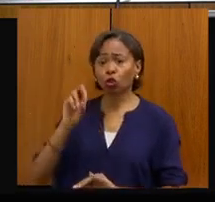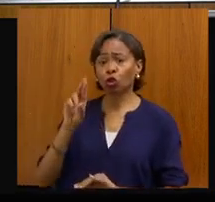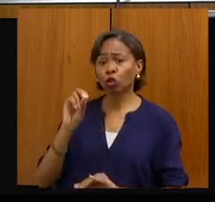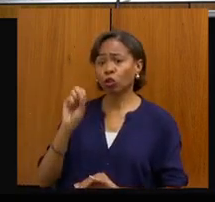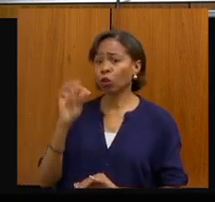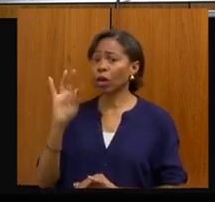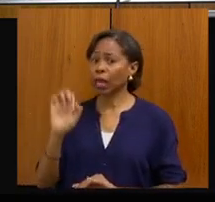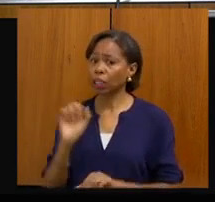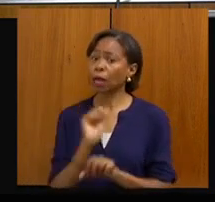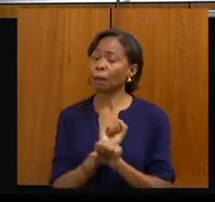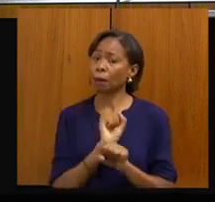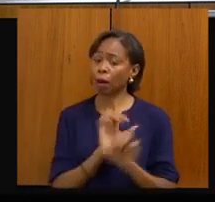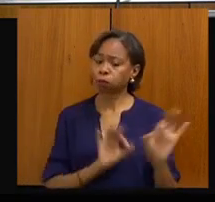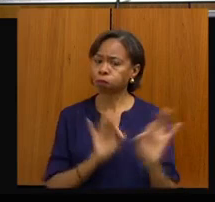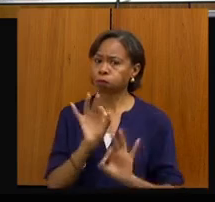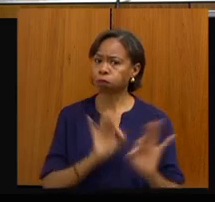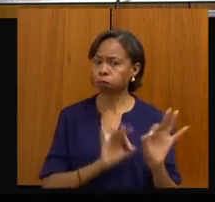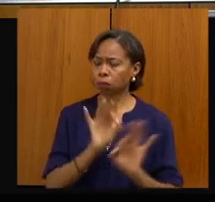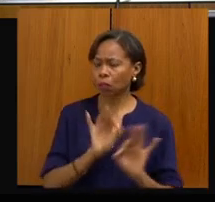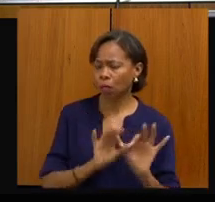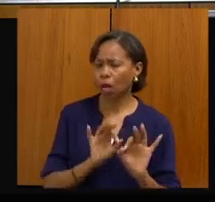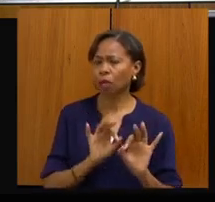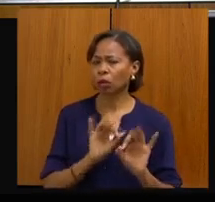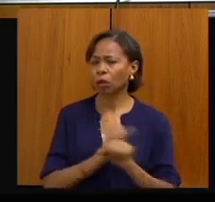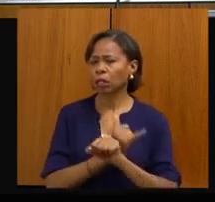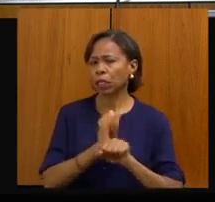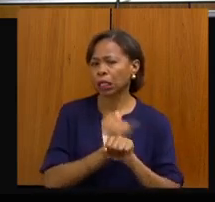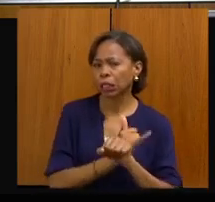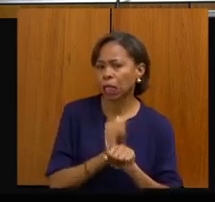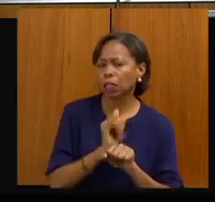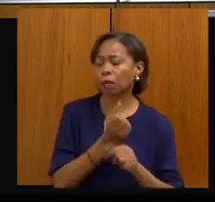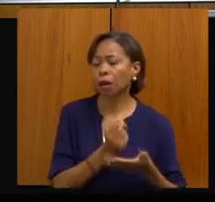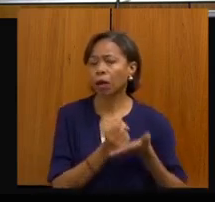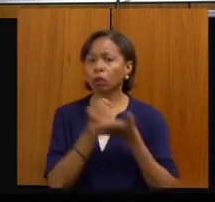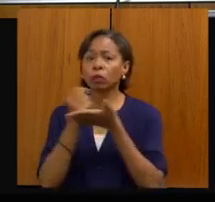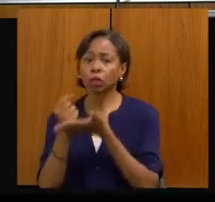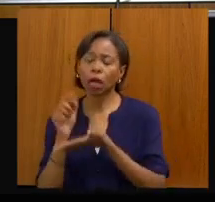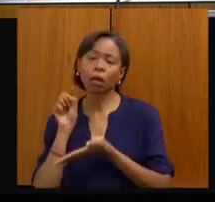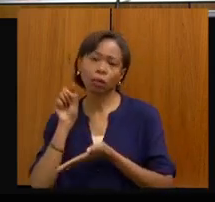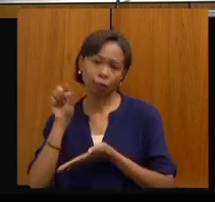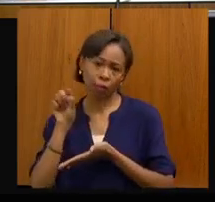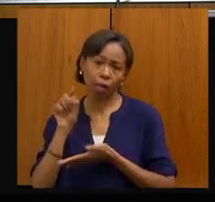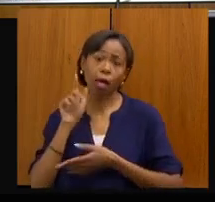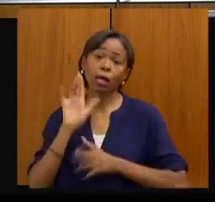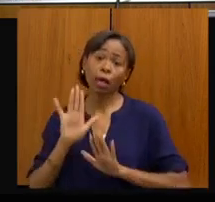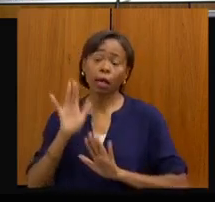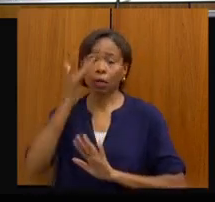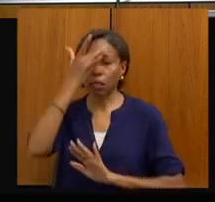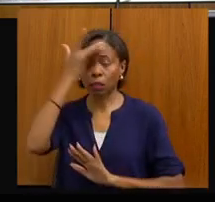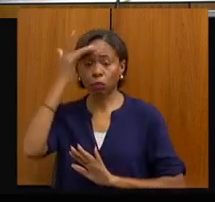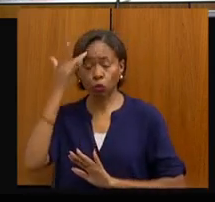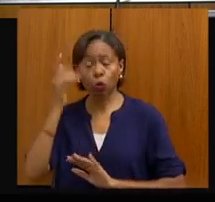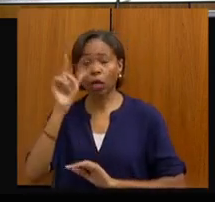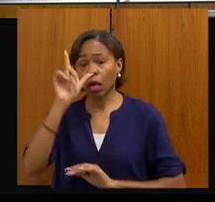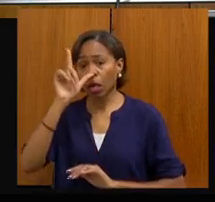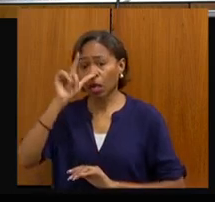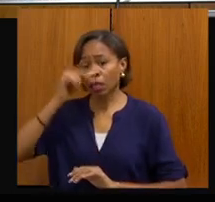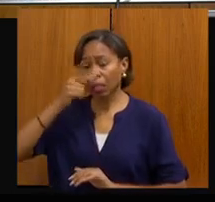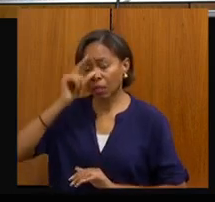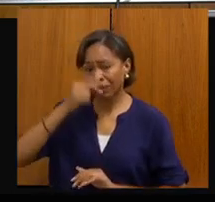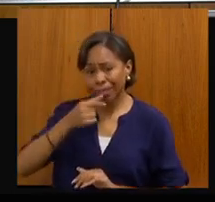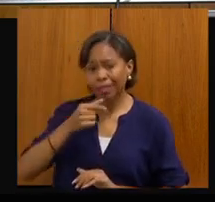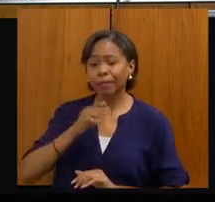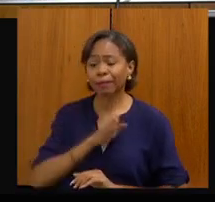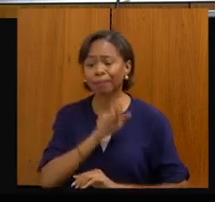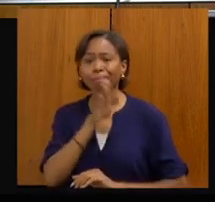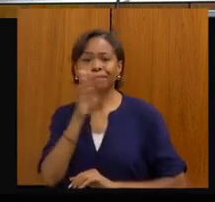tratativas finais para tirar esse vazio assistencial, e eles se deslocam muito para o Triângulo Mineiro para fazer tratamento